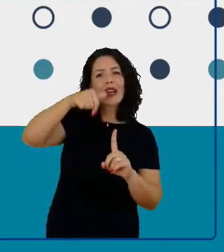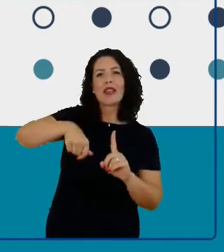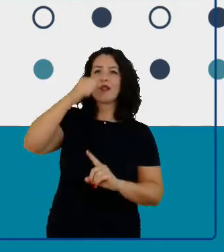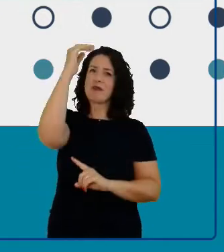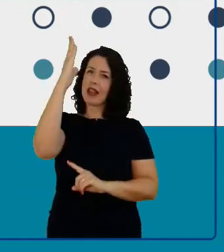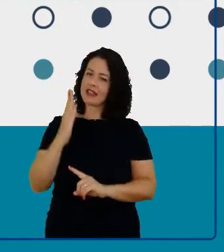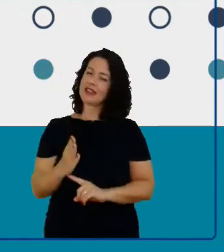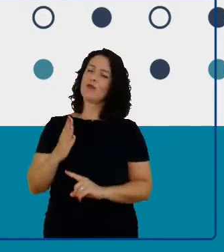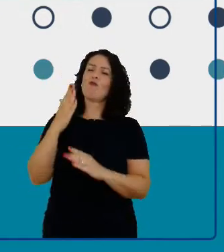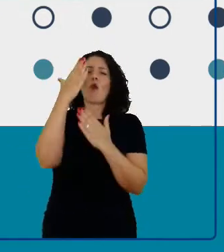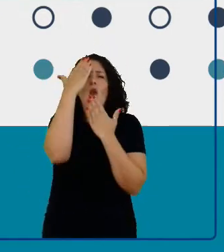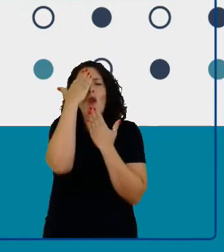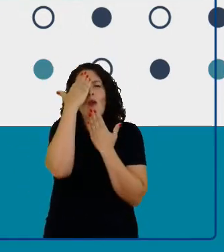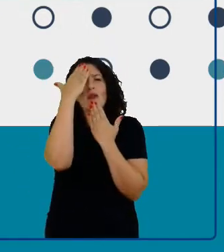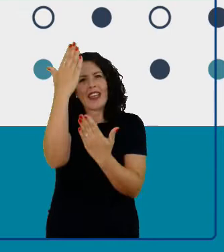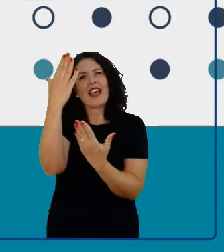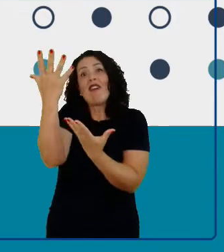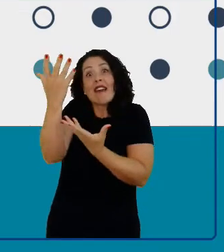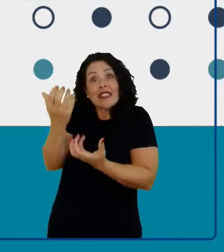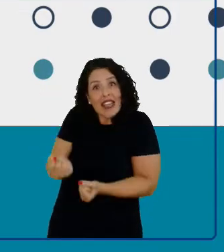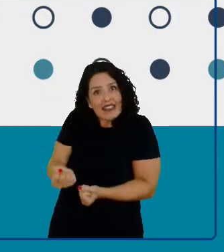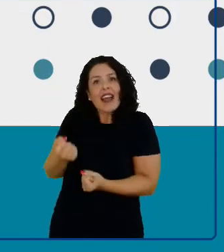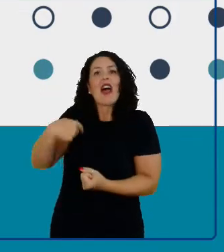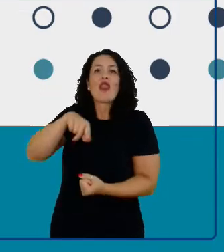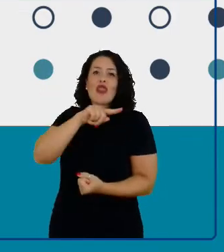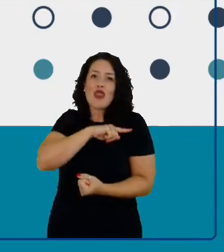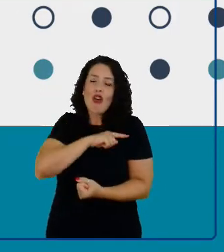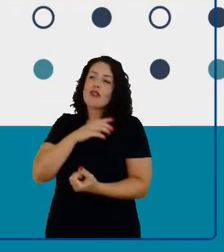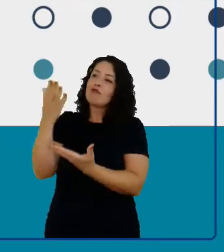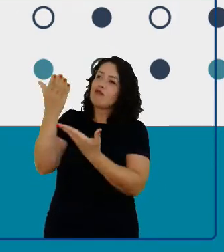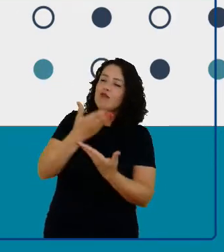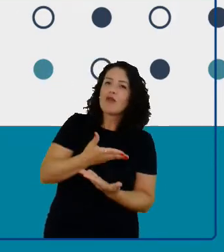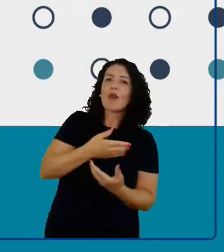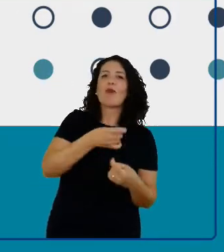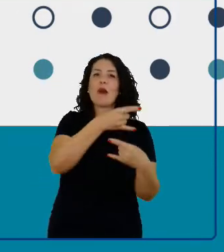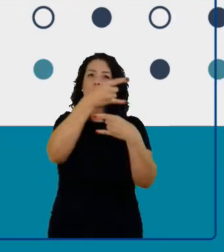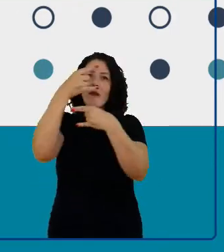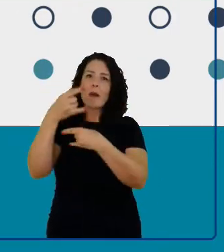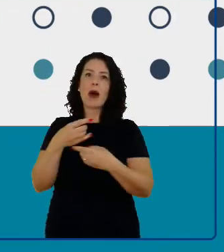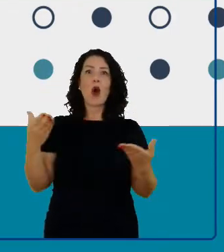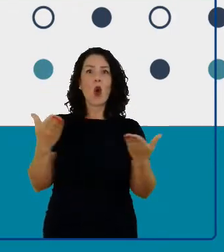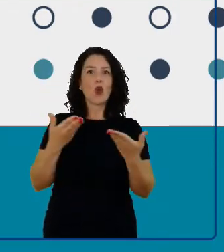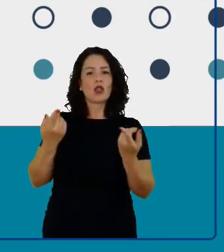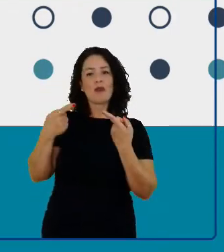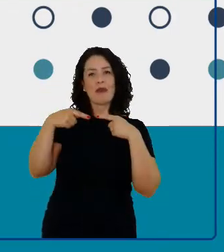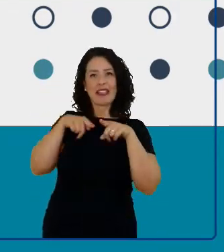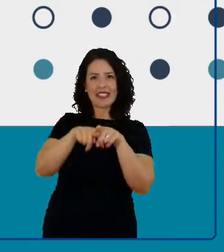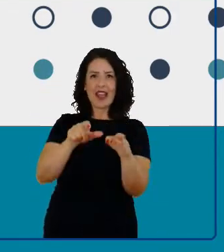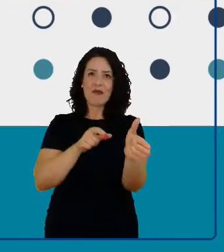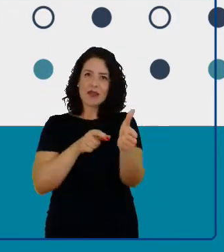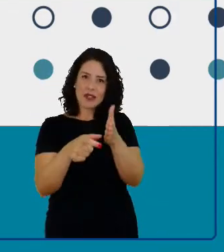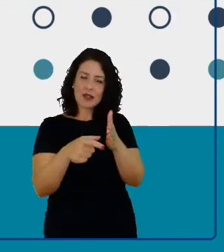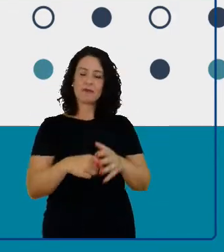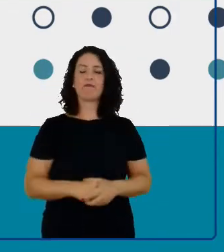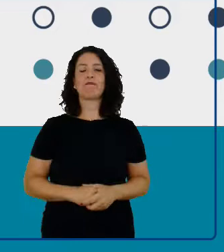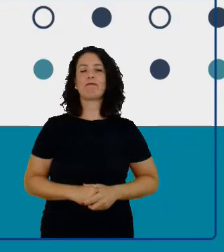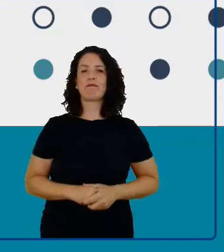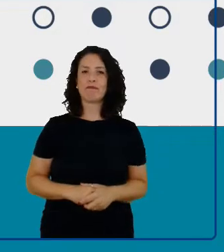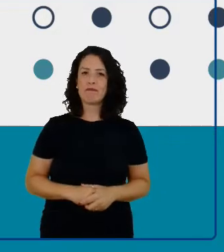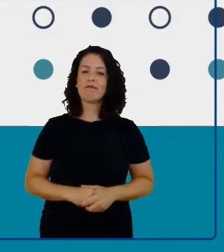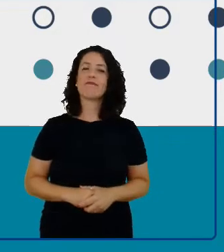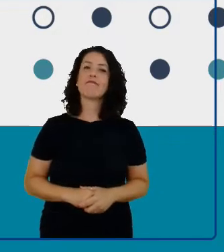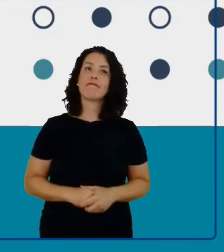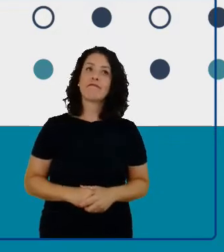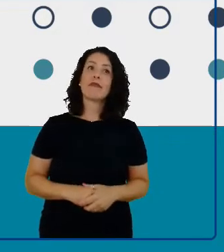por sua parceria com o British Council. E finalmente para o Balote